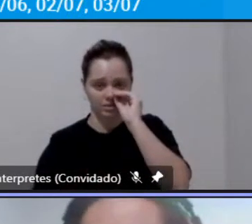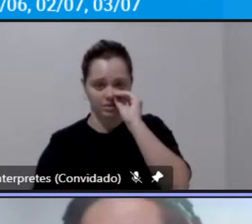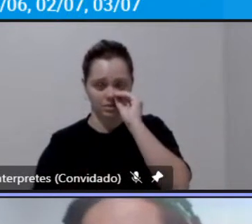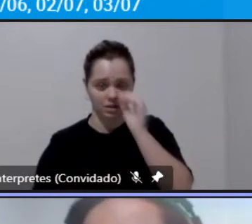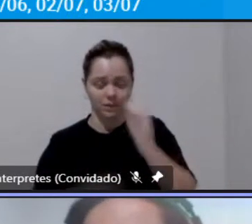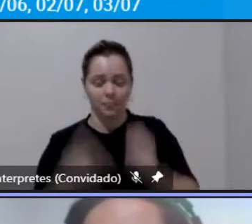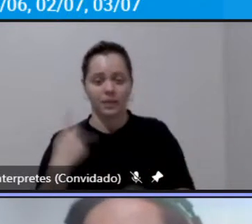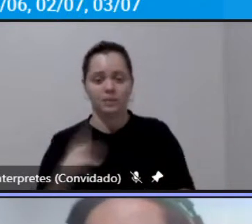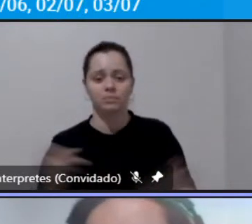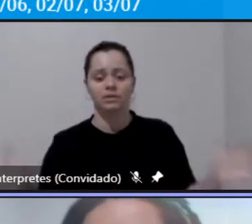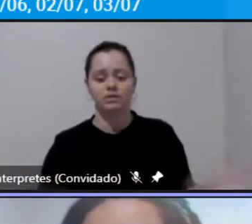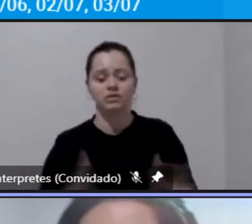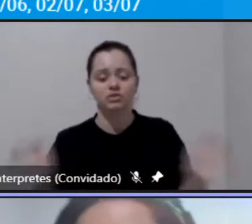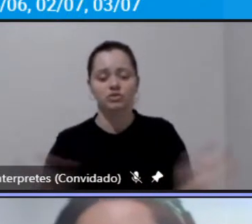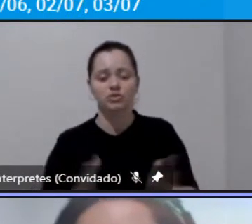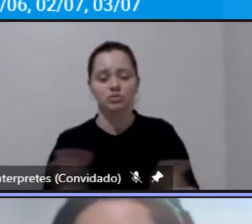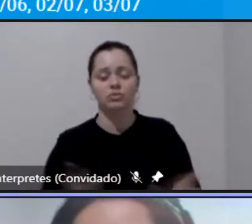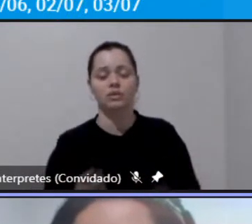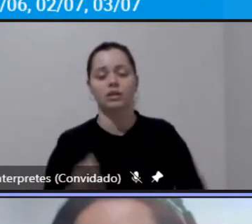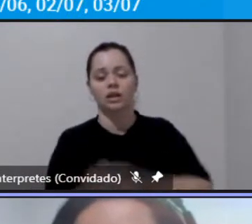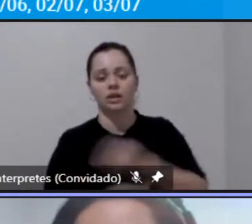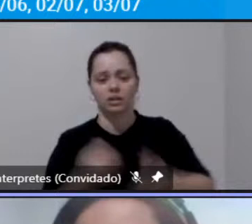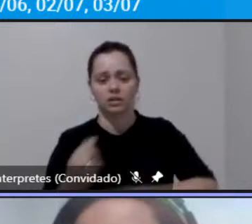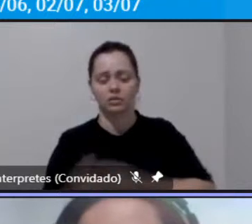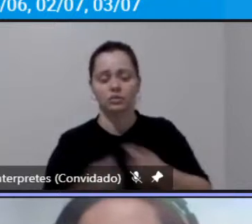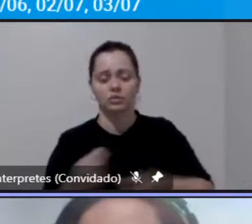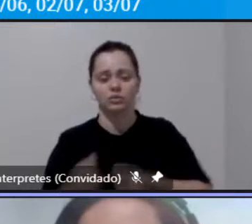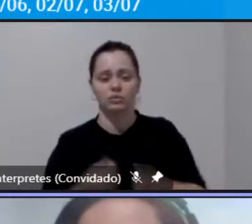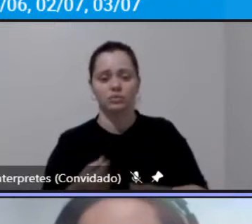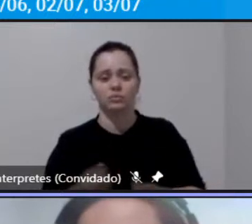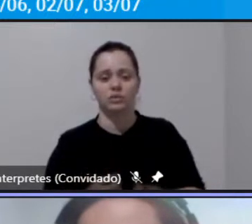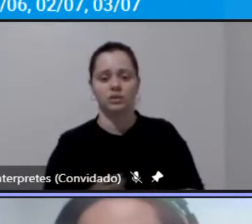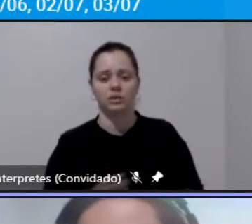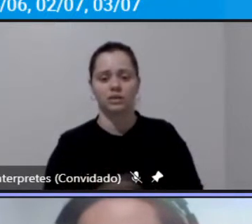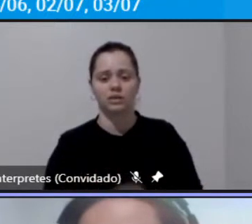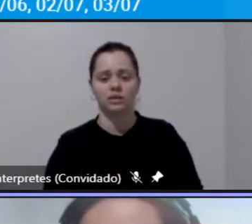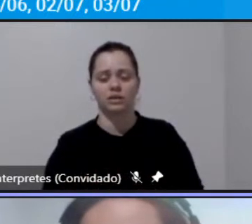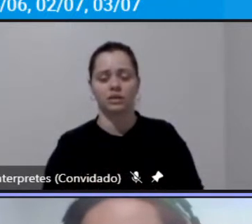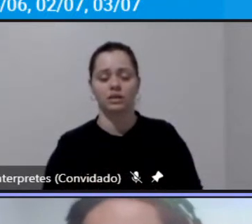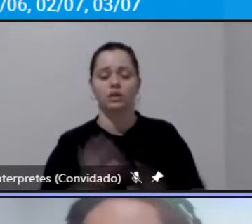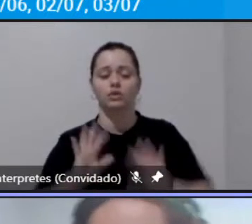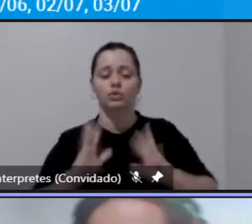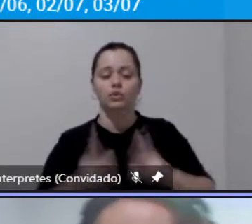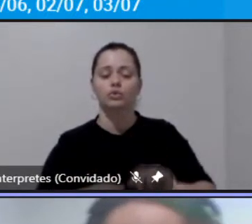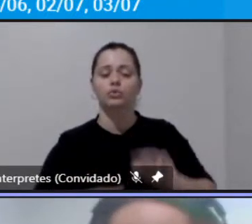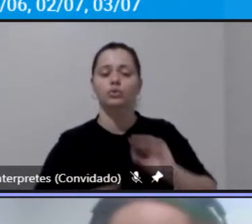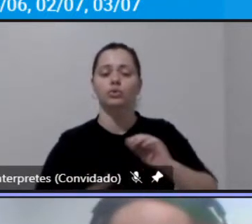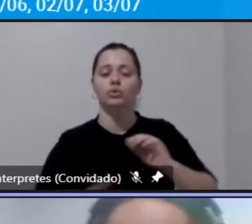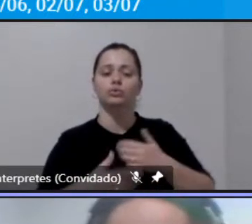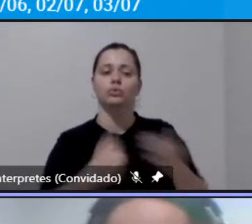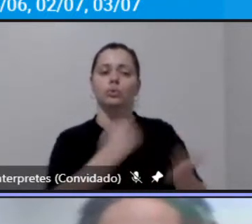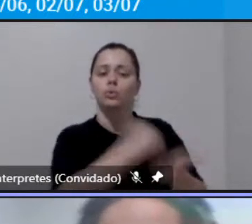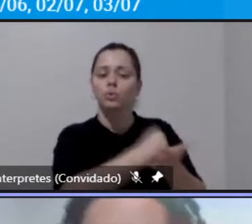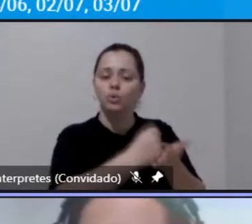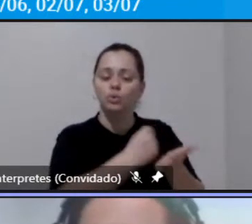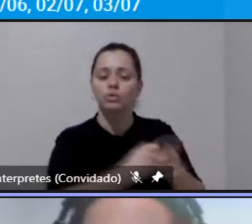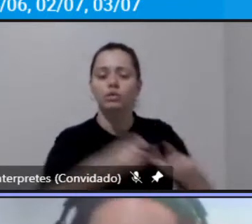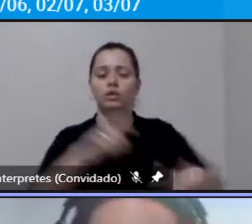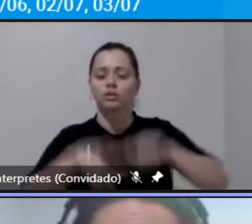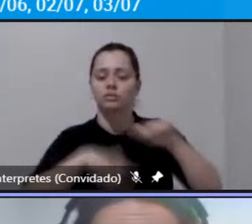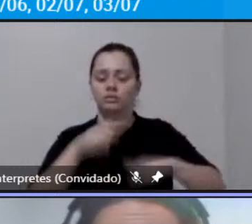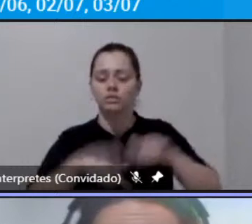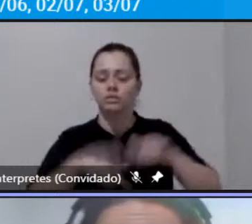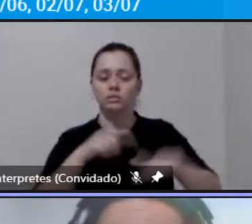economia e aí o governo começou a pagar um percentual do contrato de trabalho e as empresas um outro